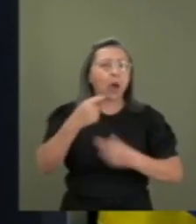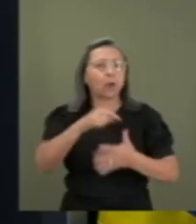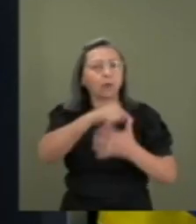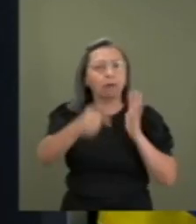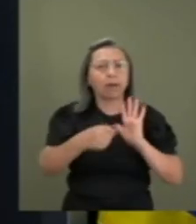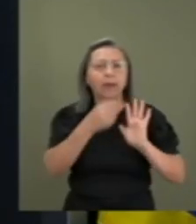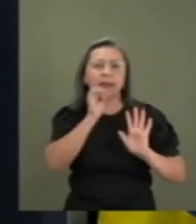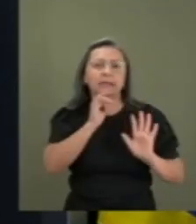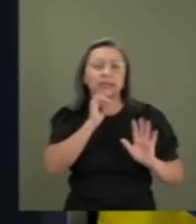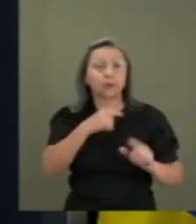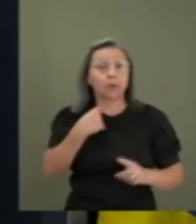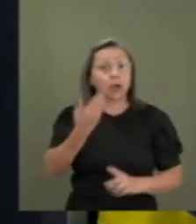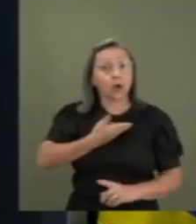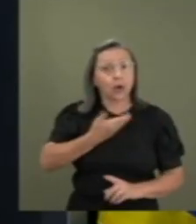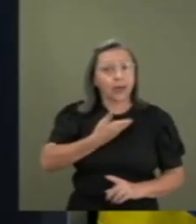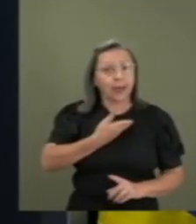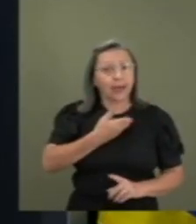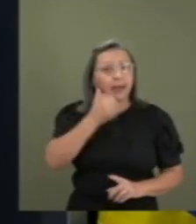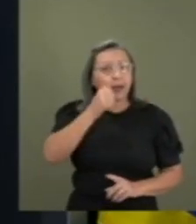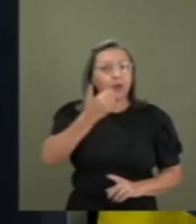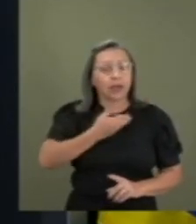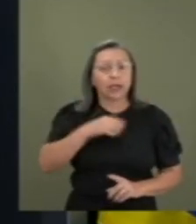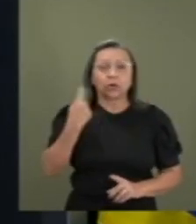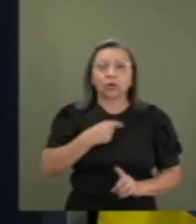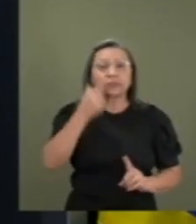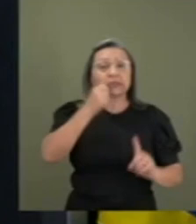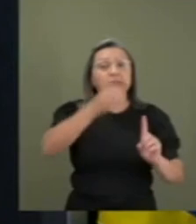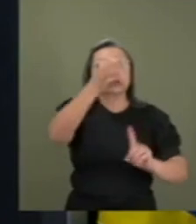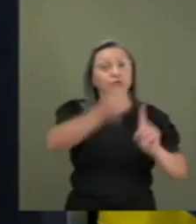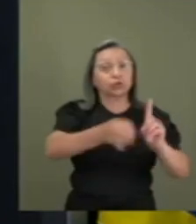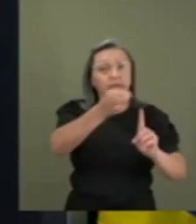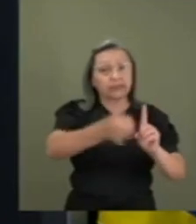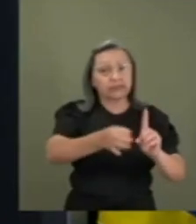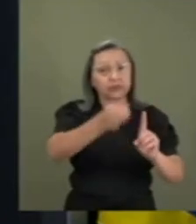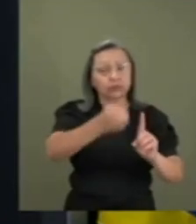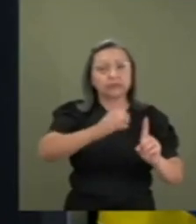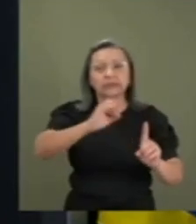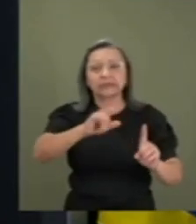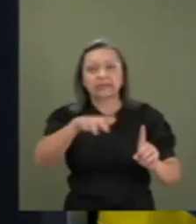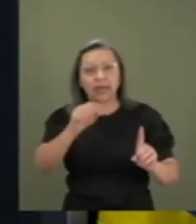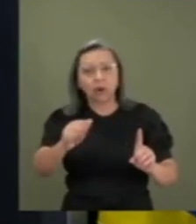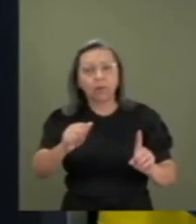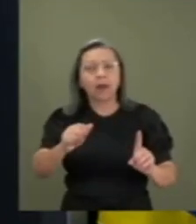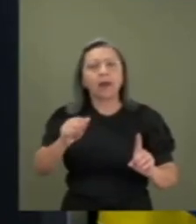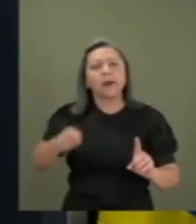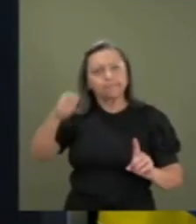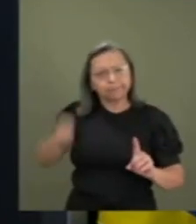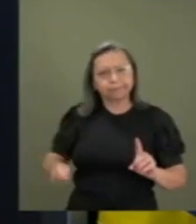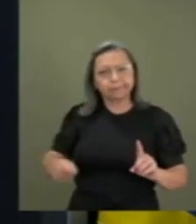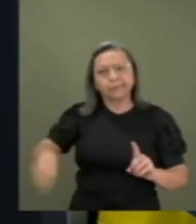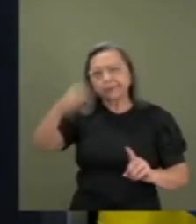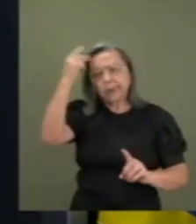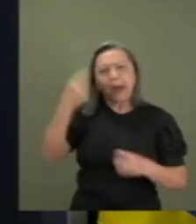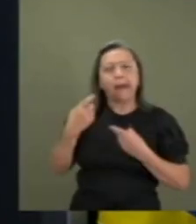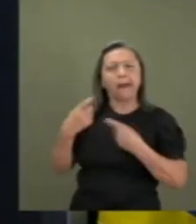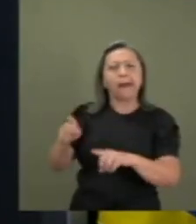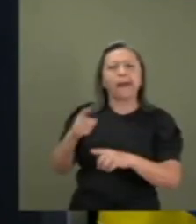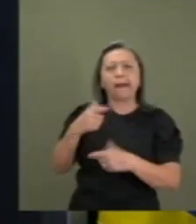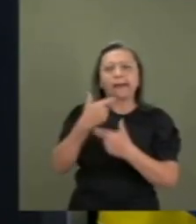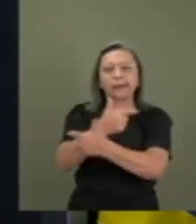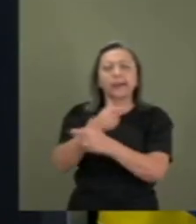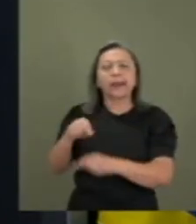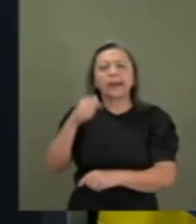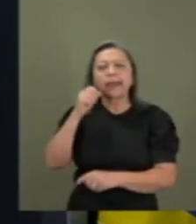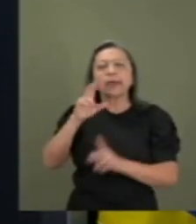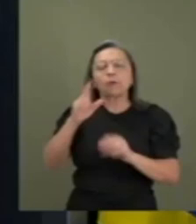nossa, juíza Selma Arruda, considerada Sérgio Moro de Saias, chegou